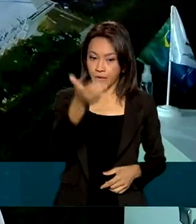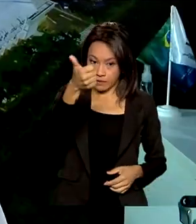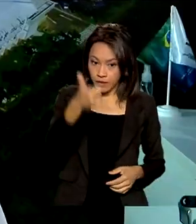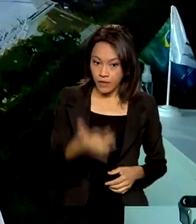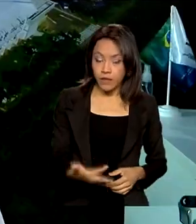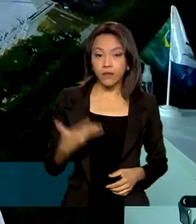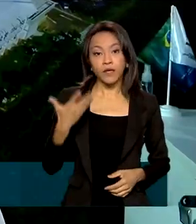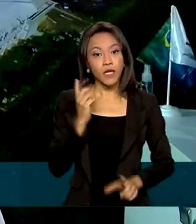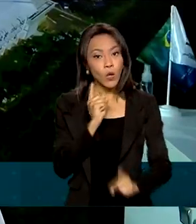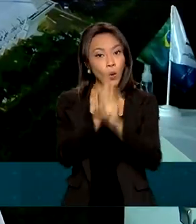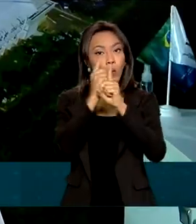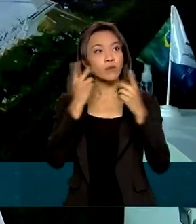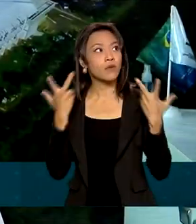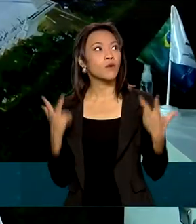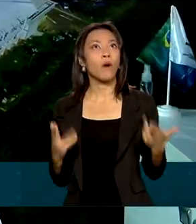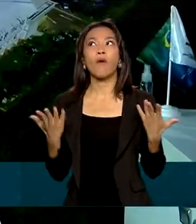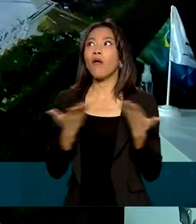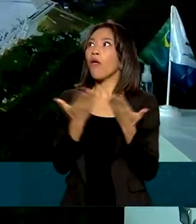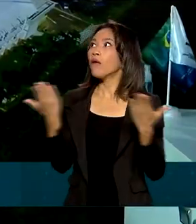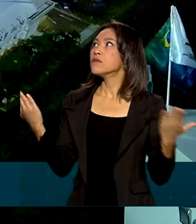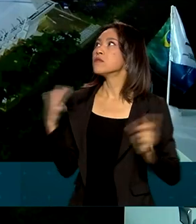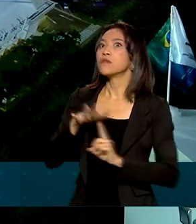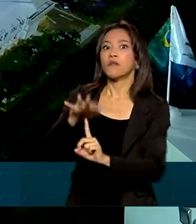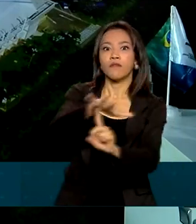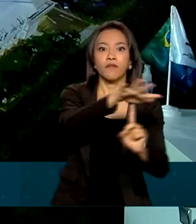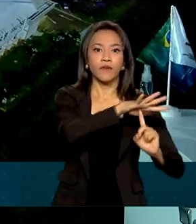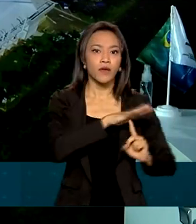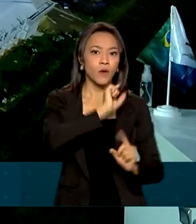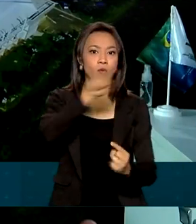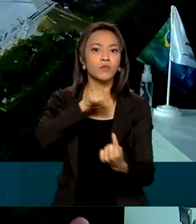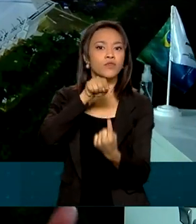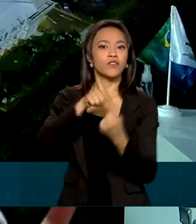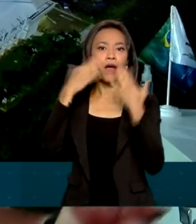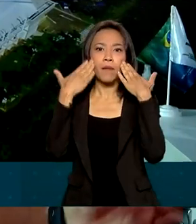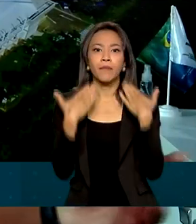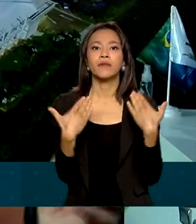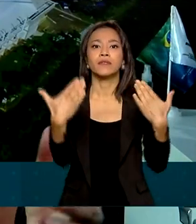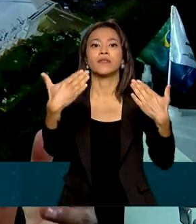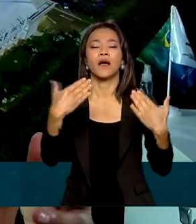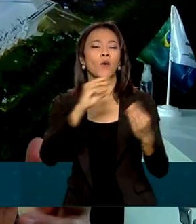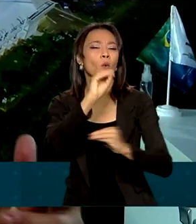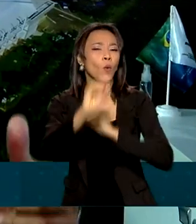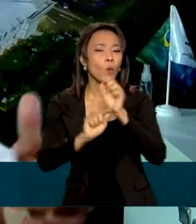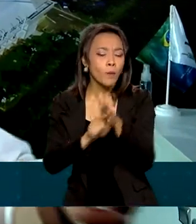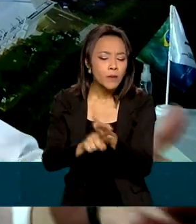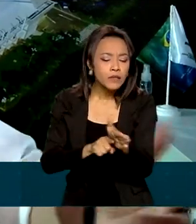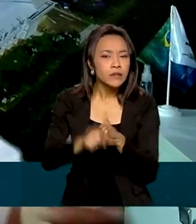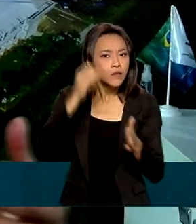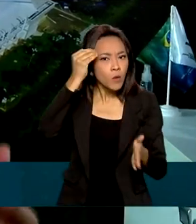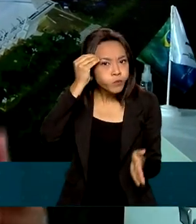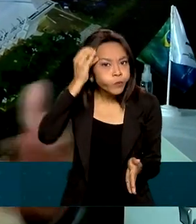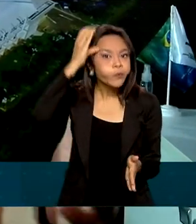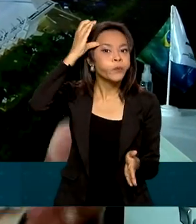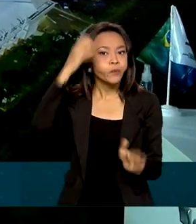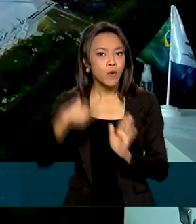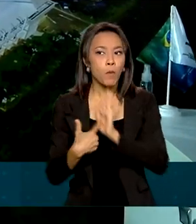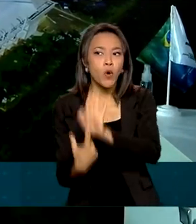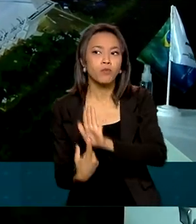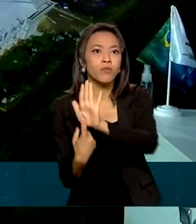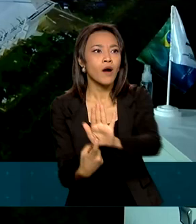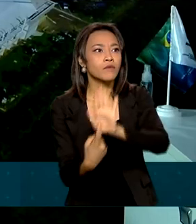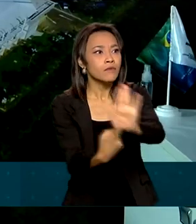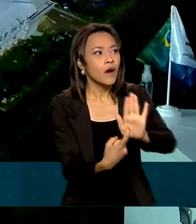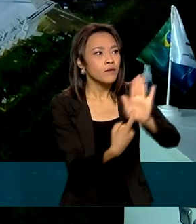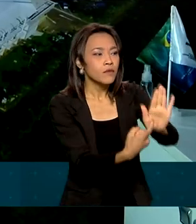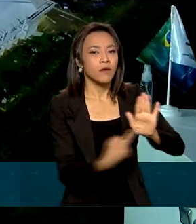eles têm uma característica muito importante, que é trazer o conhecimento, você vê muitas demonstrações aqui de